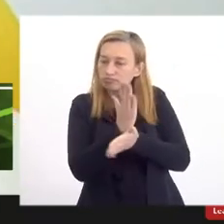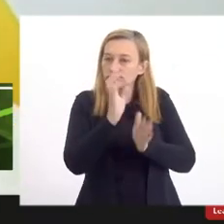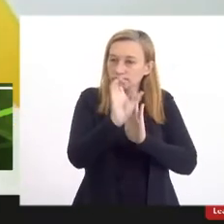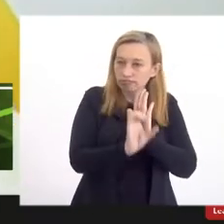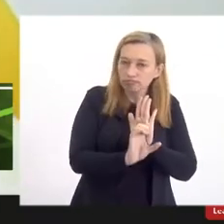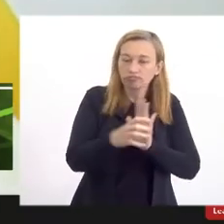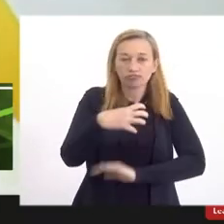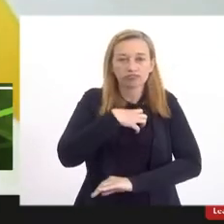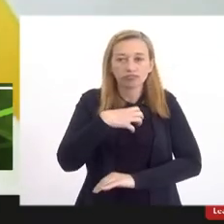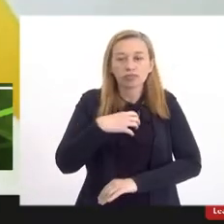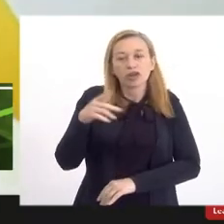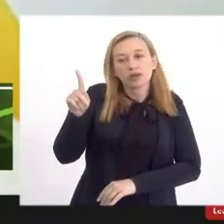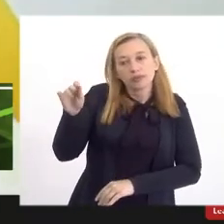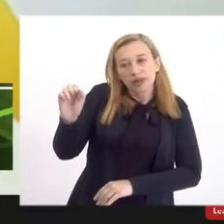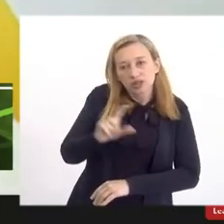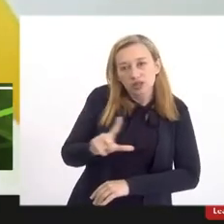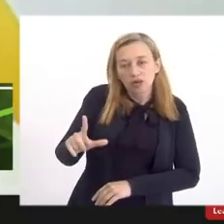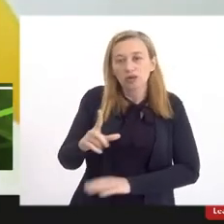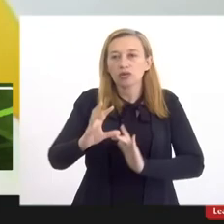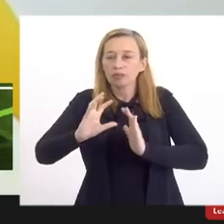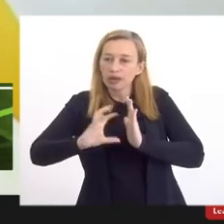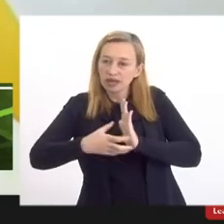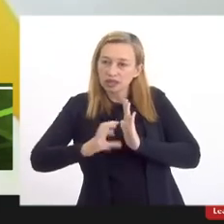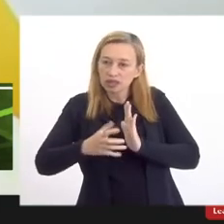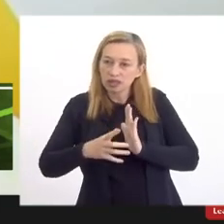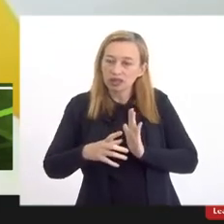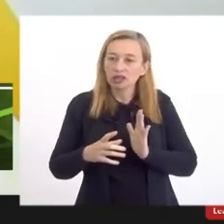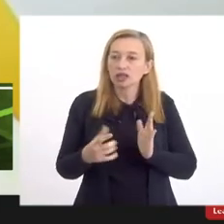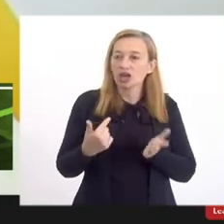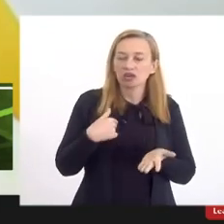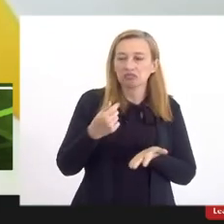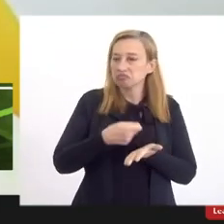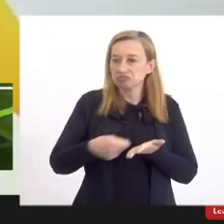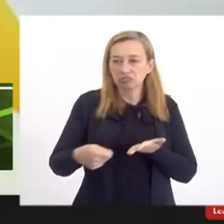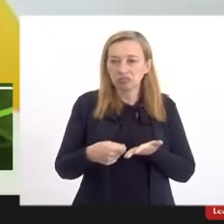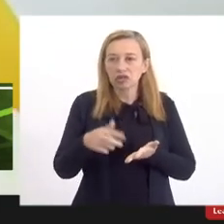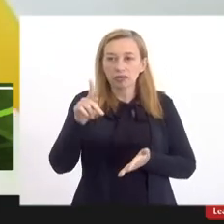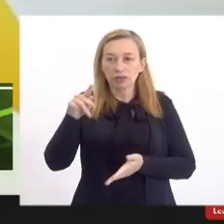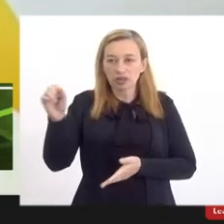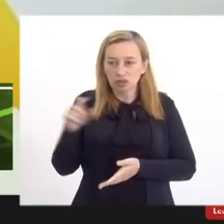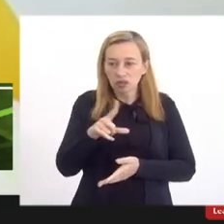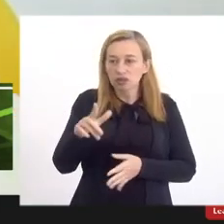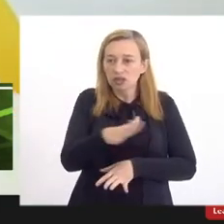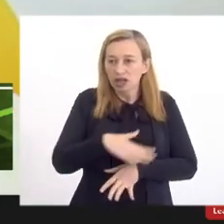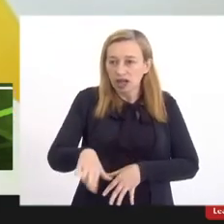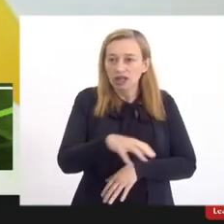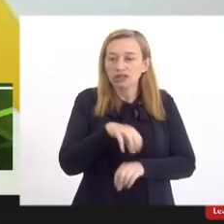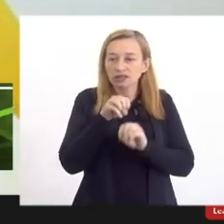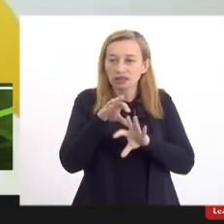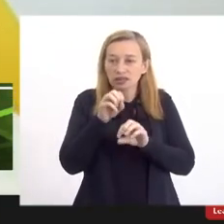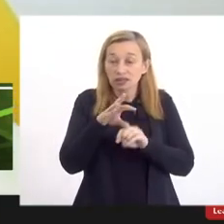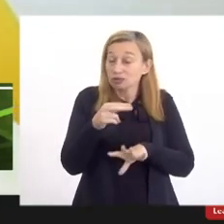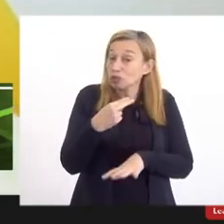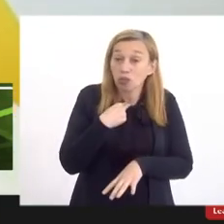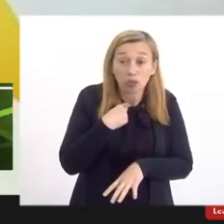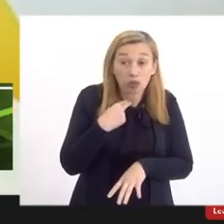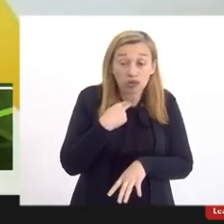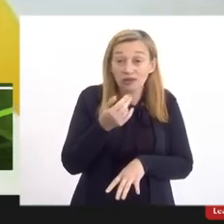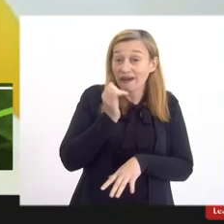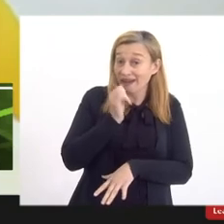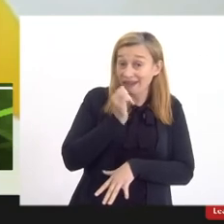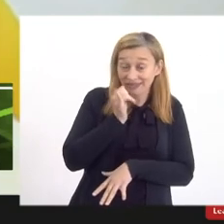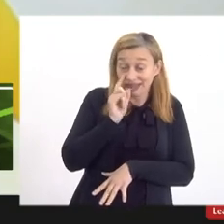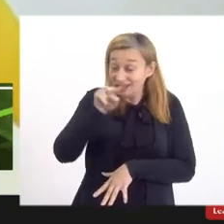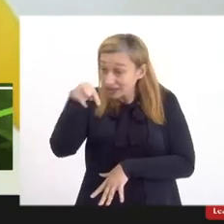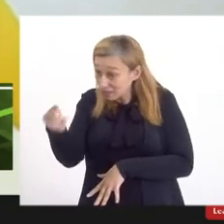sentido nós da bancada do pessoal apresentamos algumas eu não costumo assinar as emendas da bancada do pessoal na área de educação porque senão eu não posso relatá